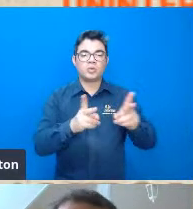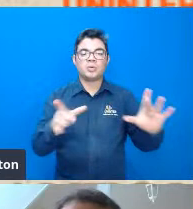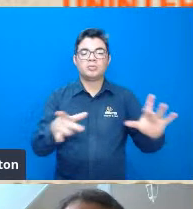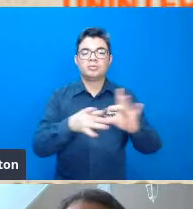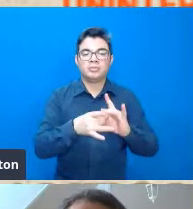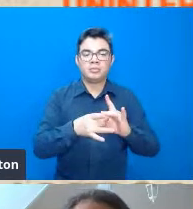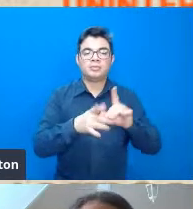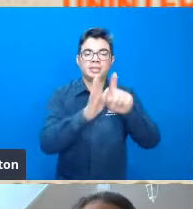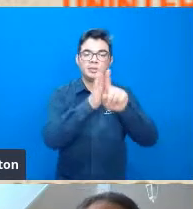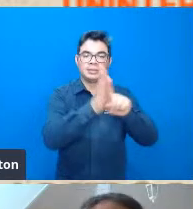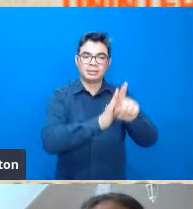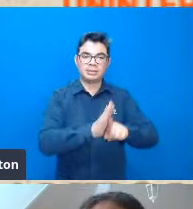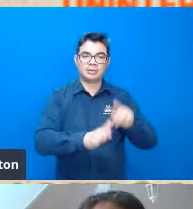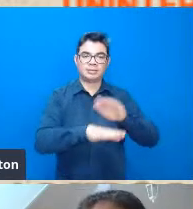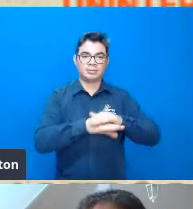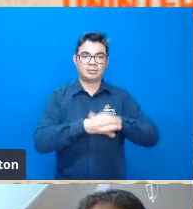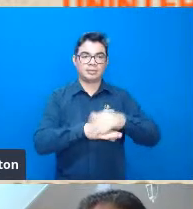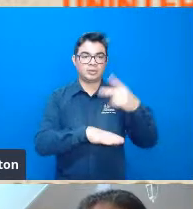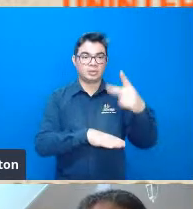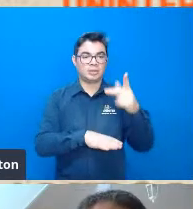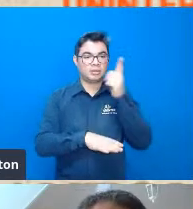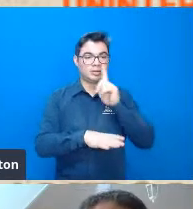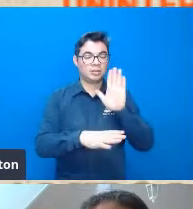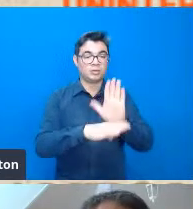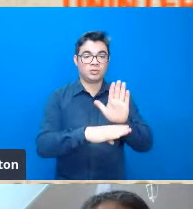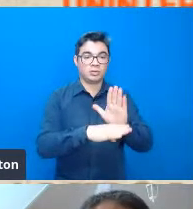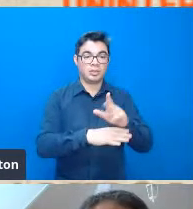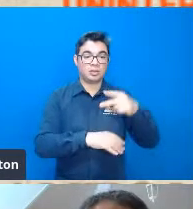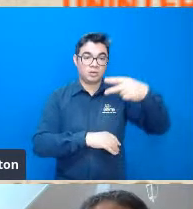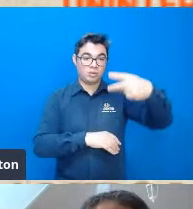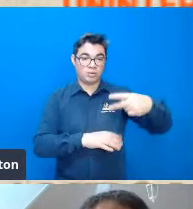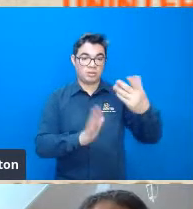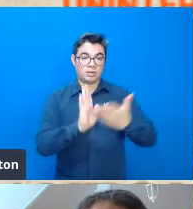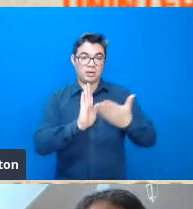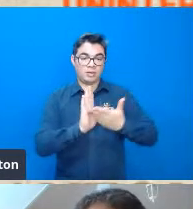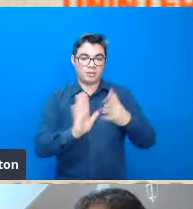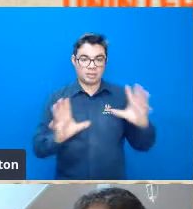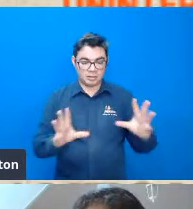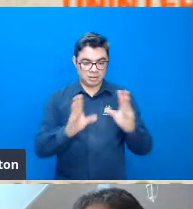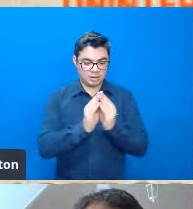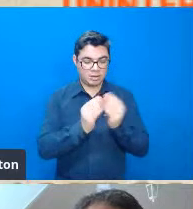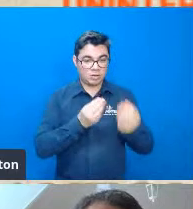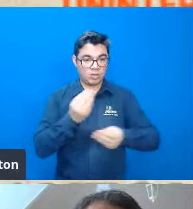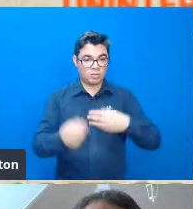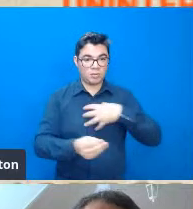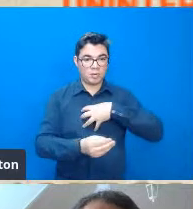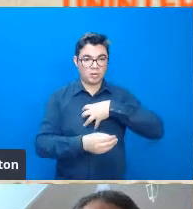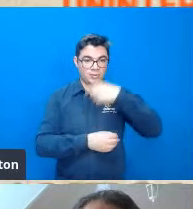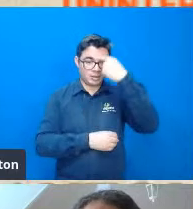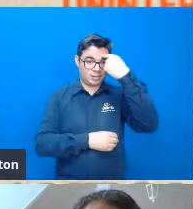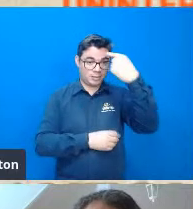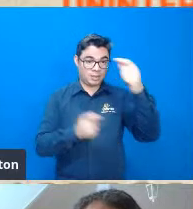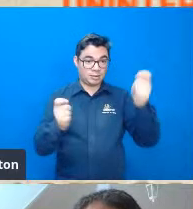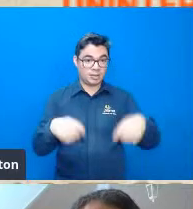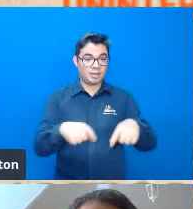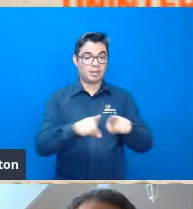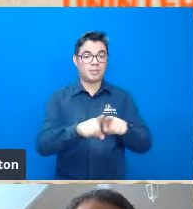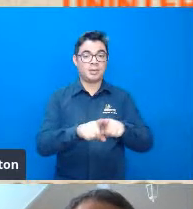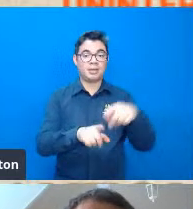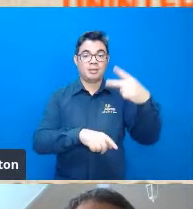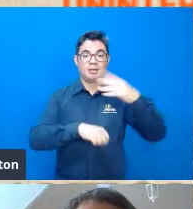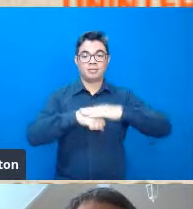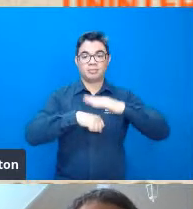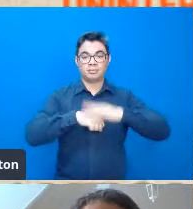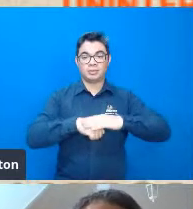das suas pesquisas e são dois livros que tentam sintetizar o modo de pensamento do Cristofoletti